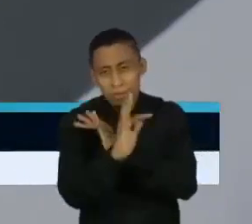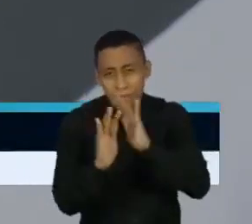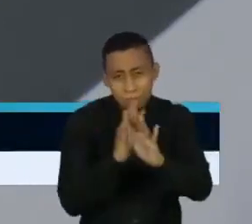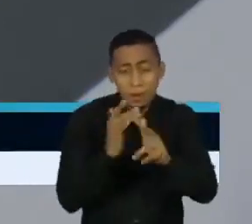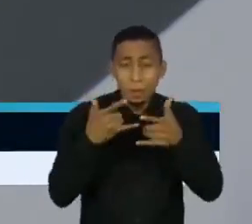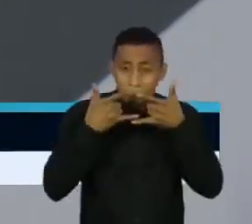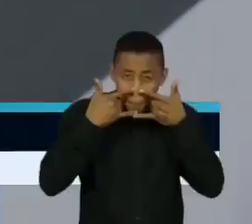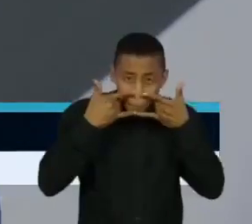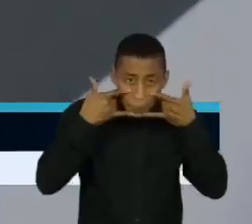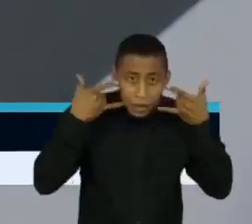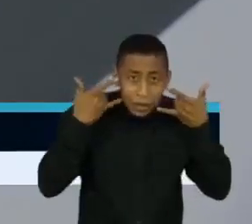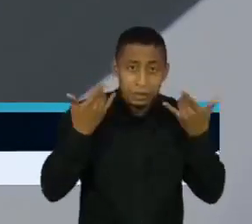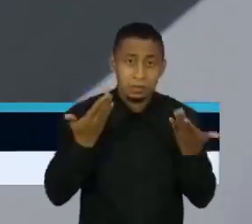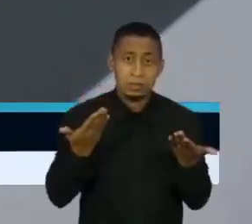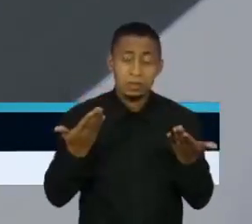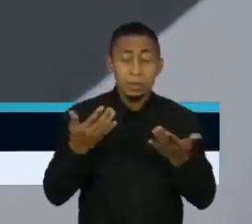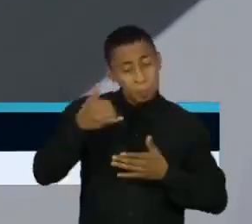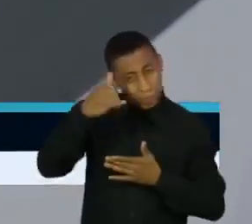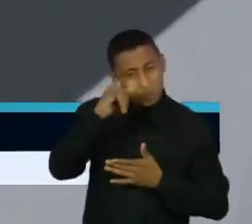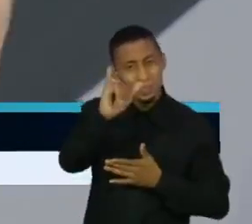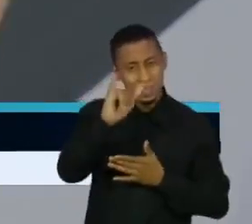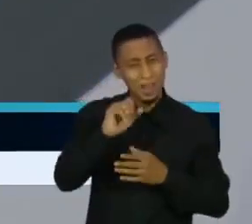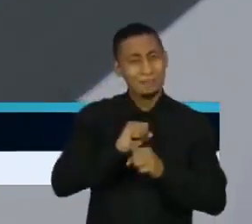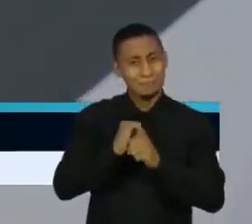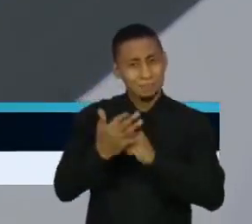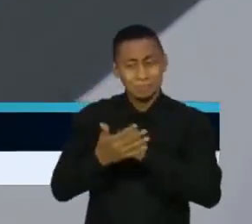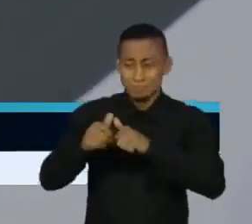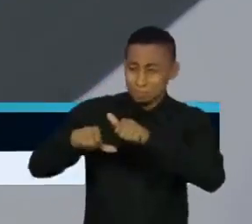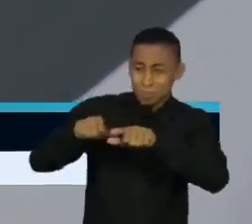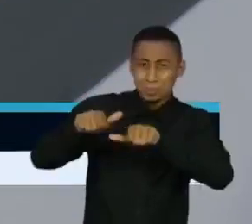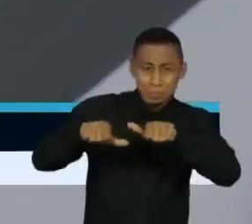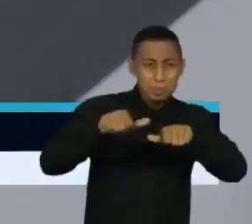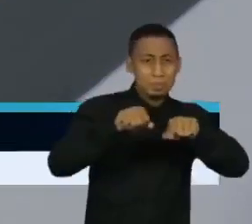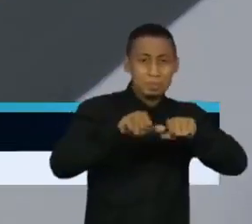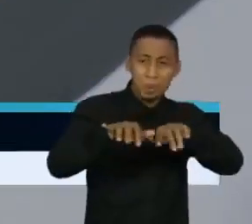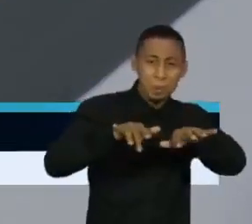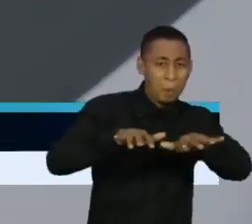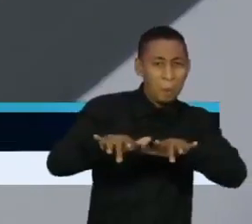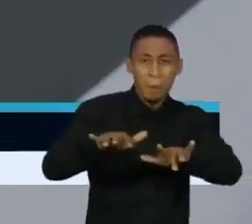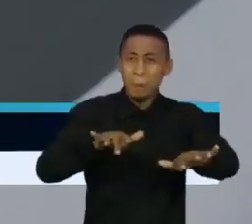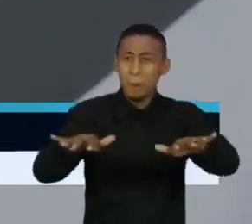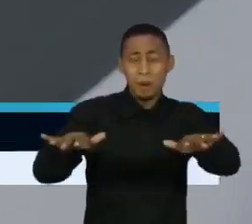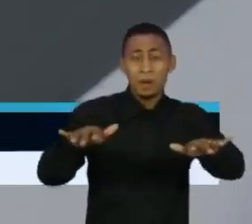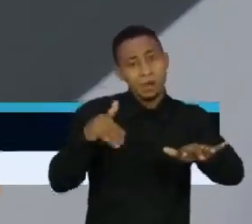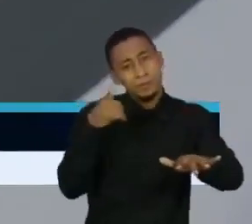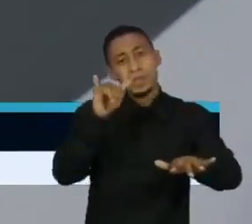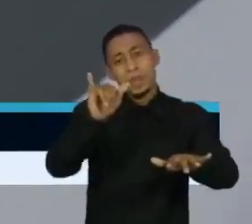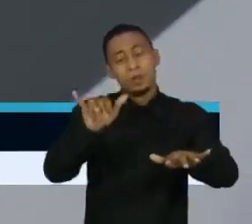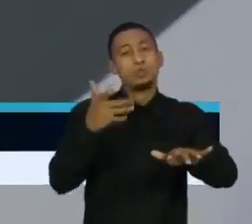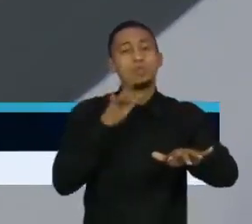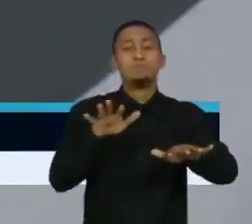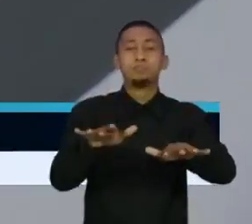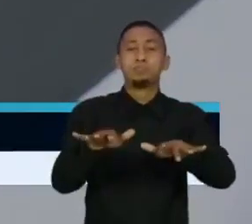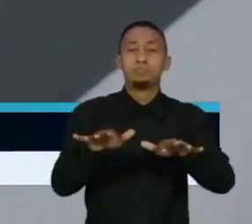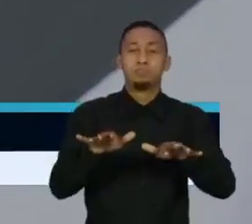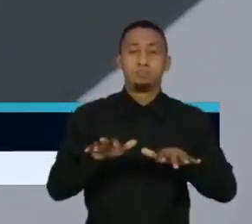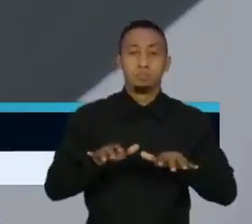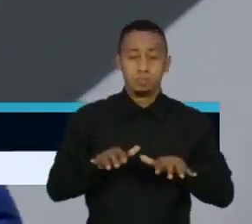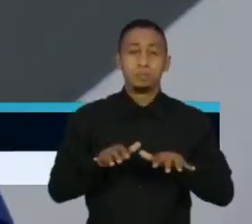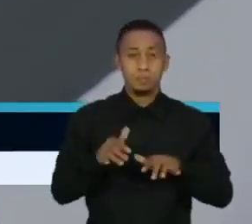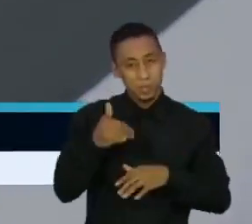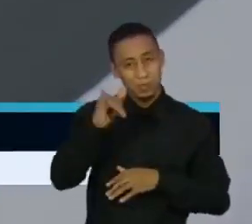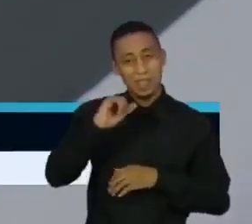máscara, para evitar justamente que essa circulação desenfreada do vírus cause novas